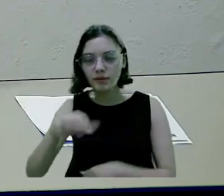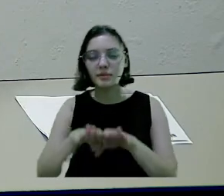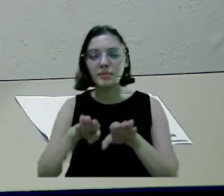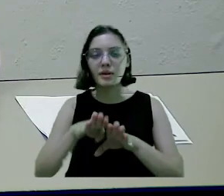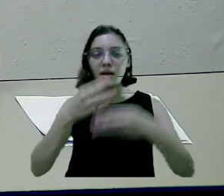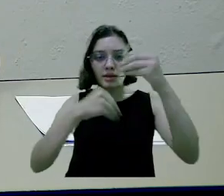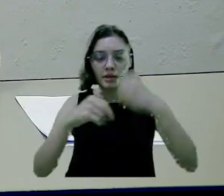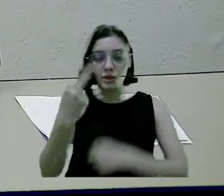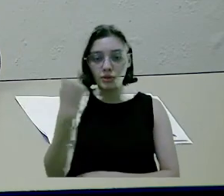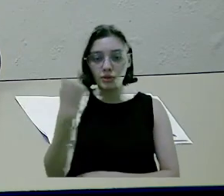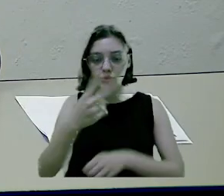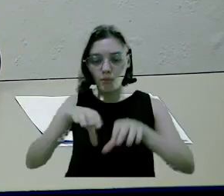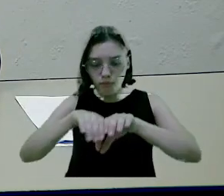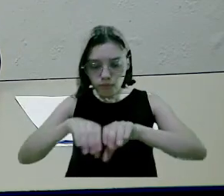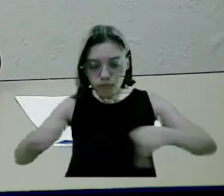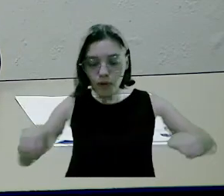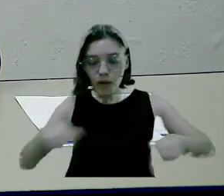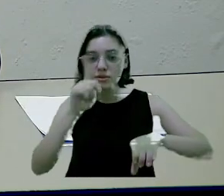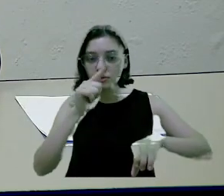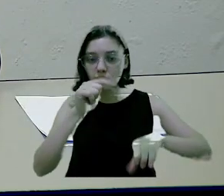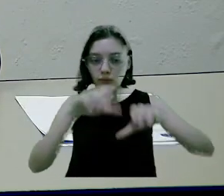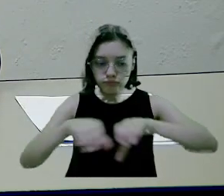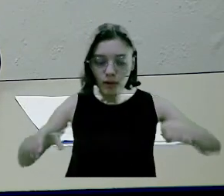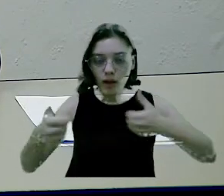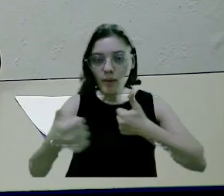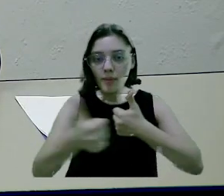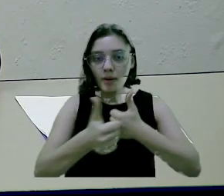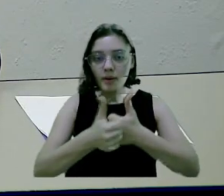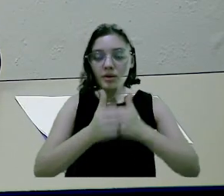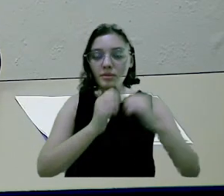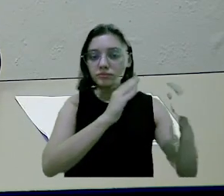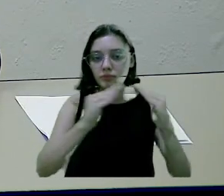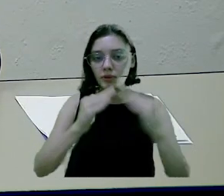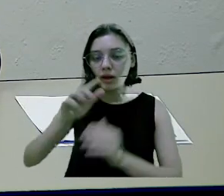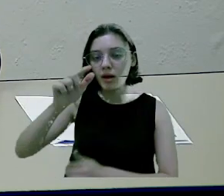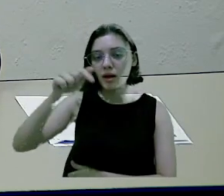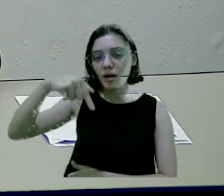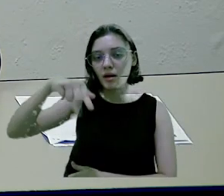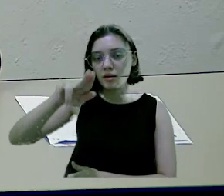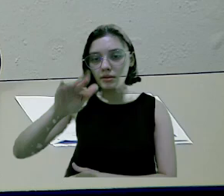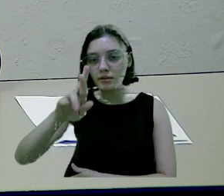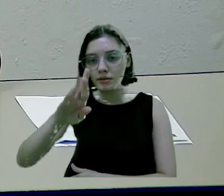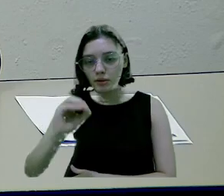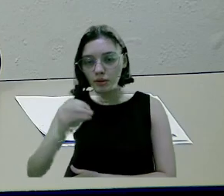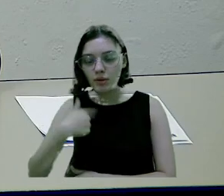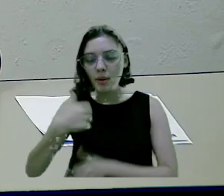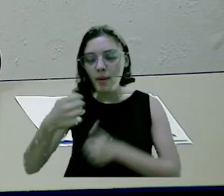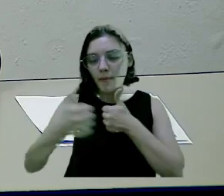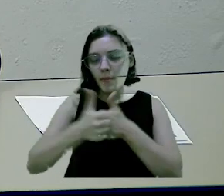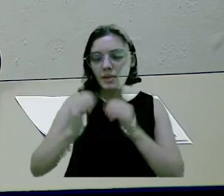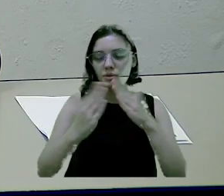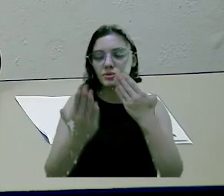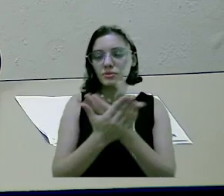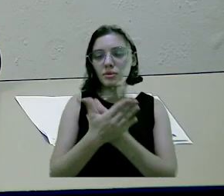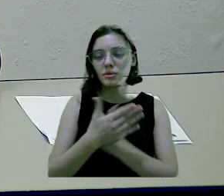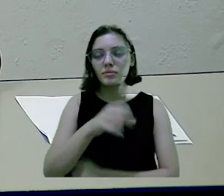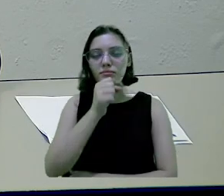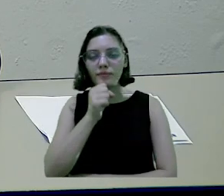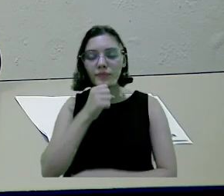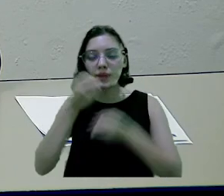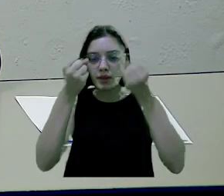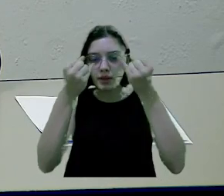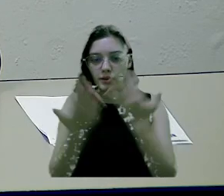como a instalação de dois tubos de escoamento de água pluviais, nas proximidades da residência do senhor Quiro, próximo à antiga escolinha.